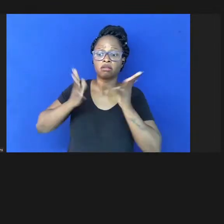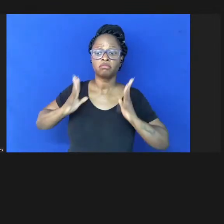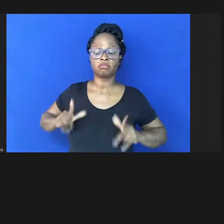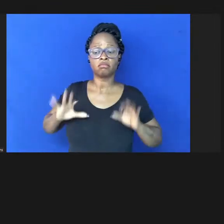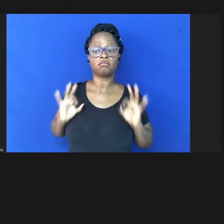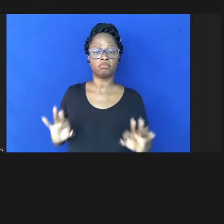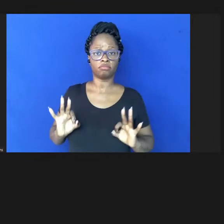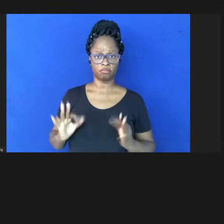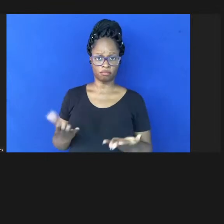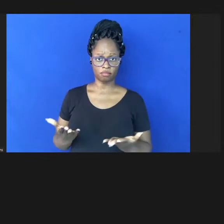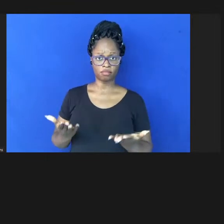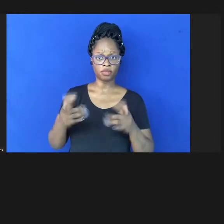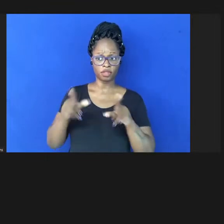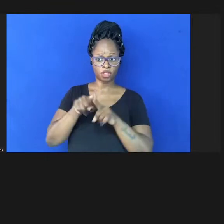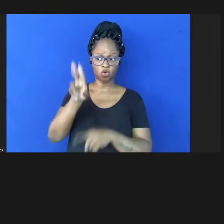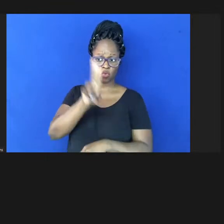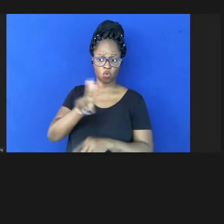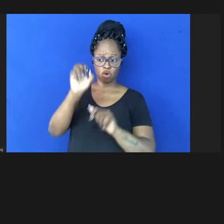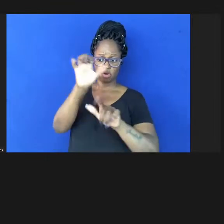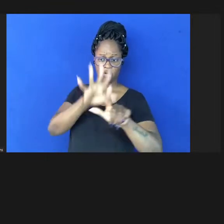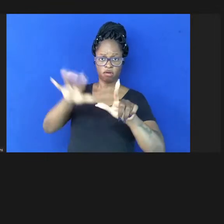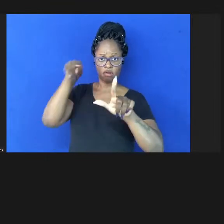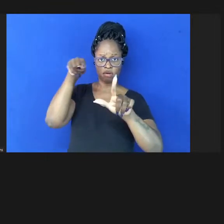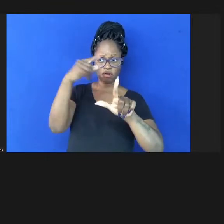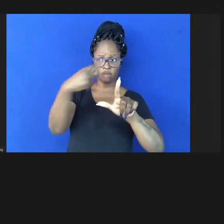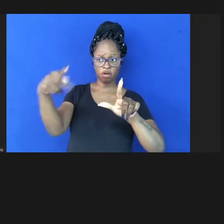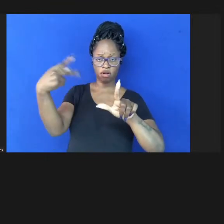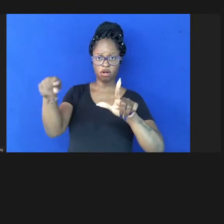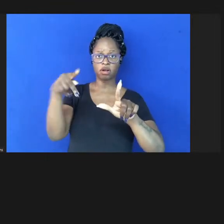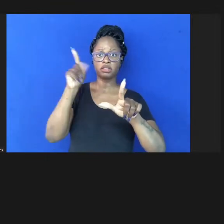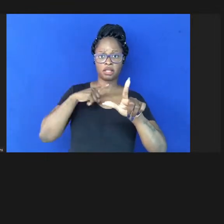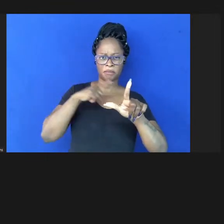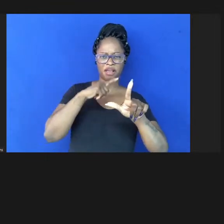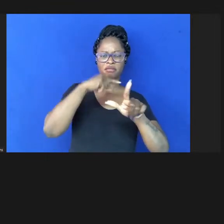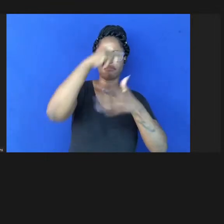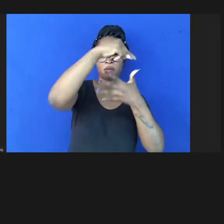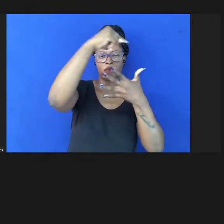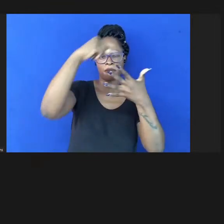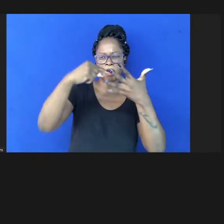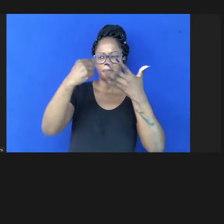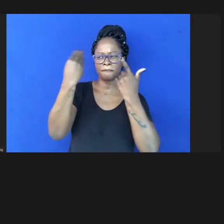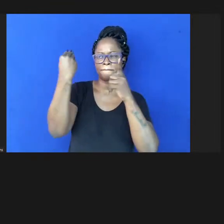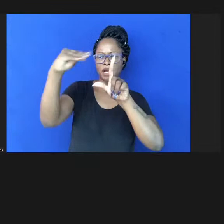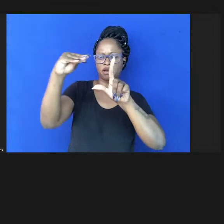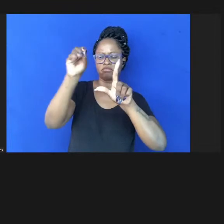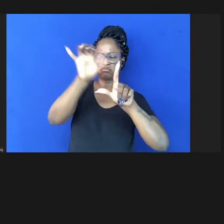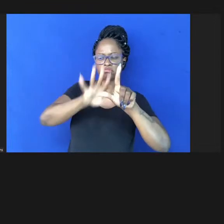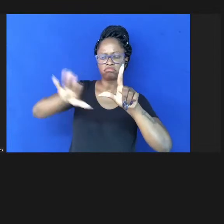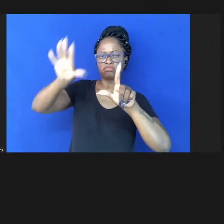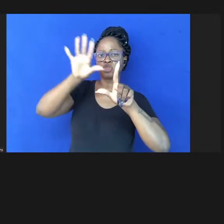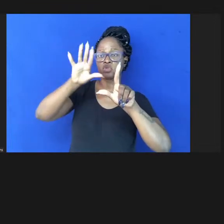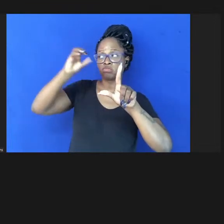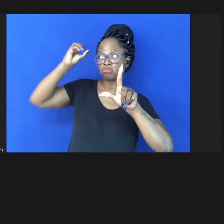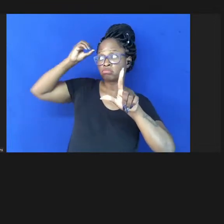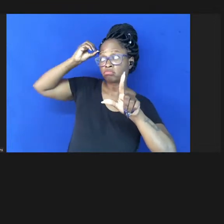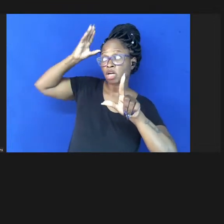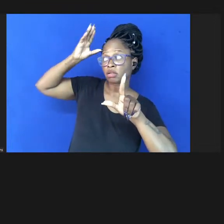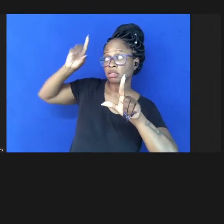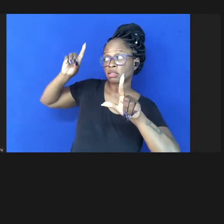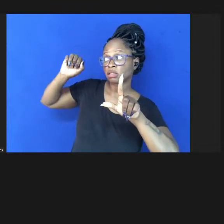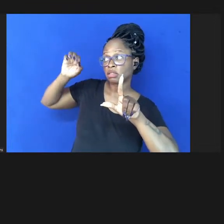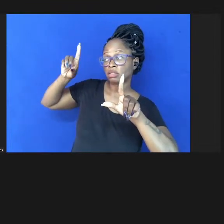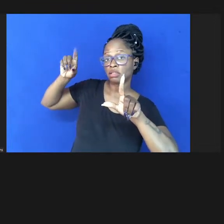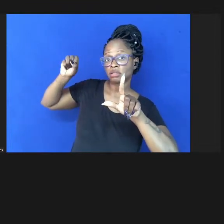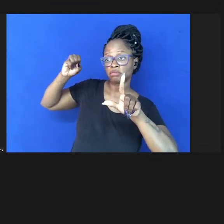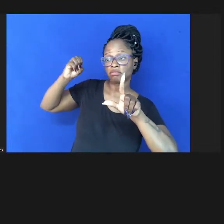uso de plataformas como o GitHub por exemplo de compartilhamento de conhecimento de dados se torna muito